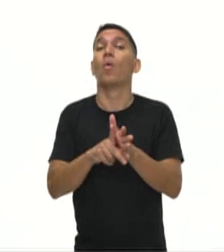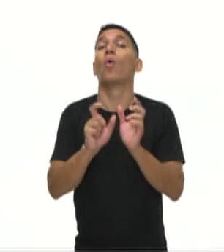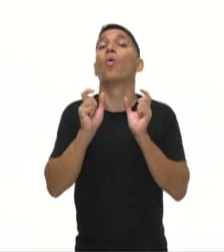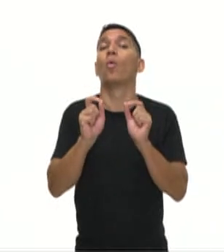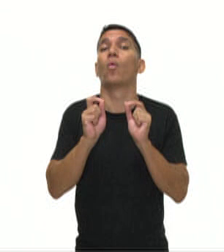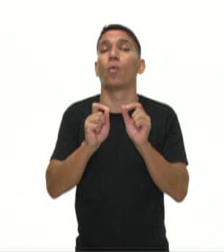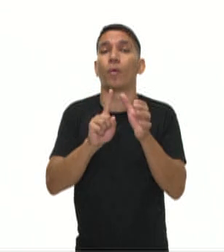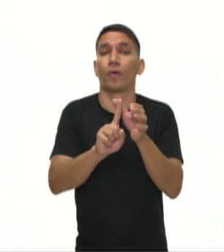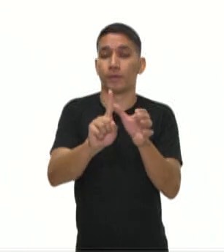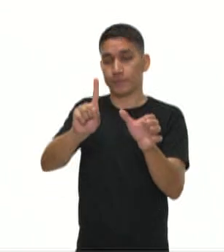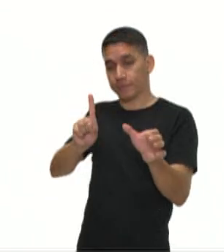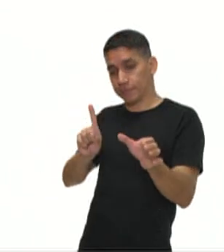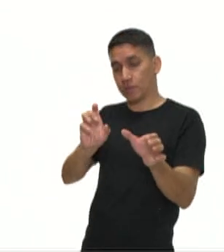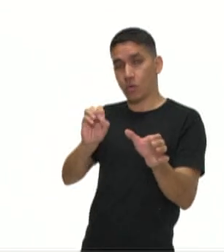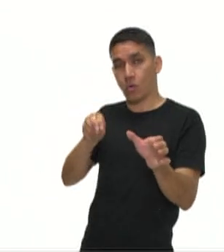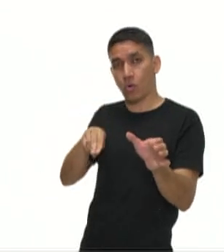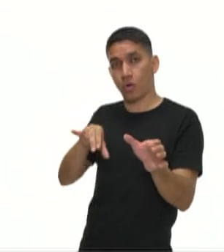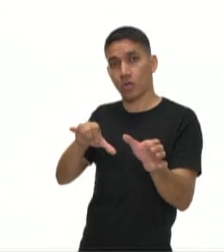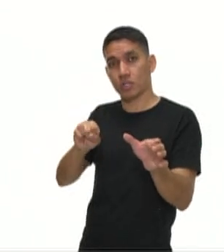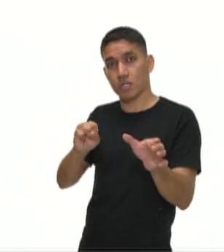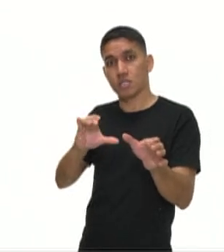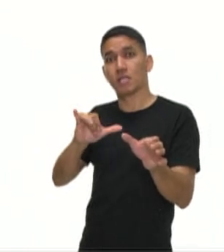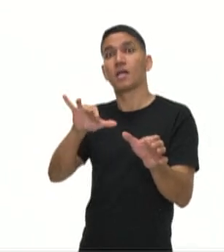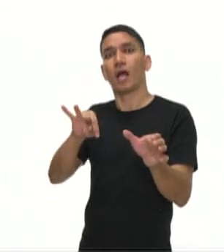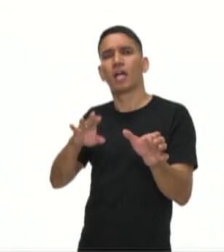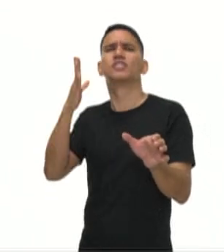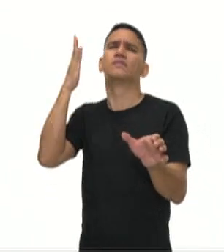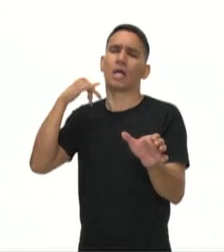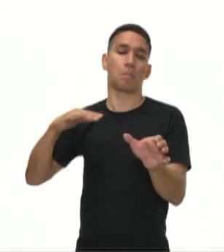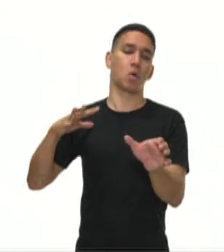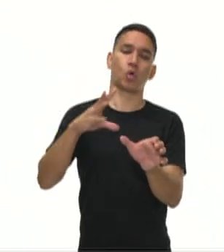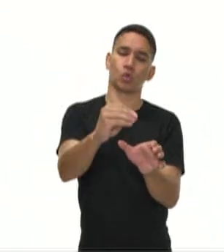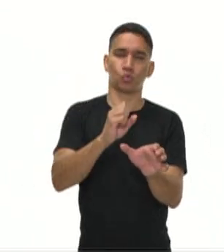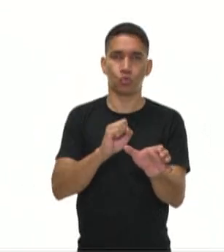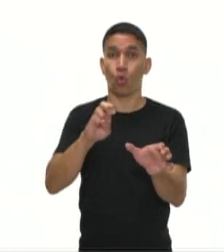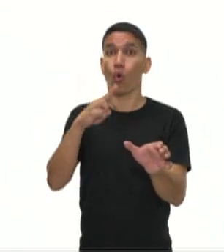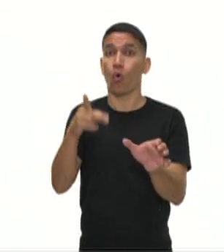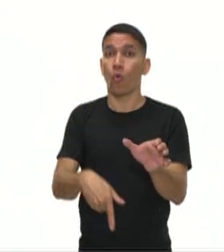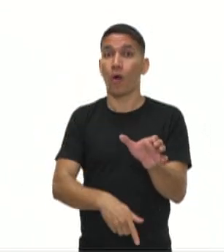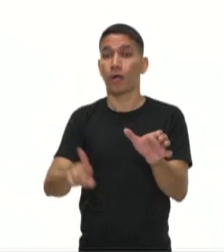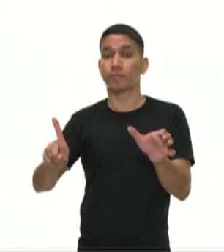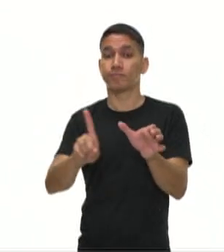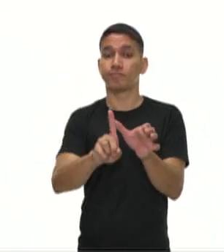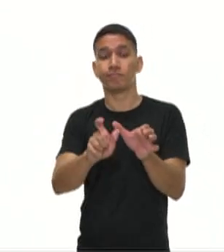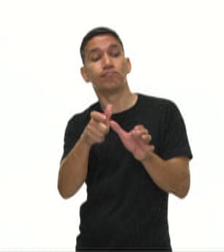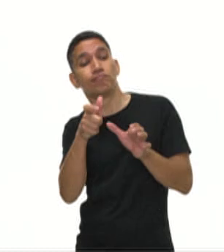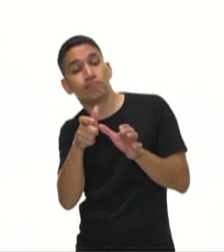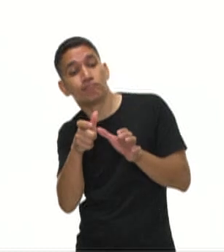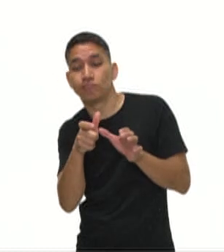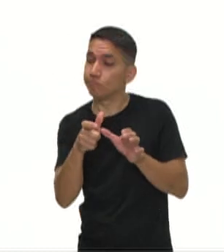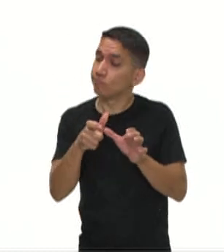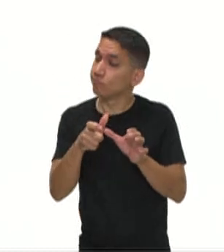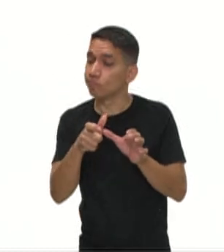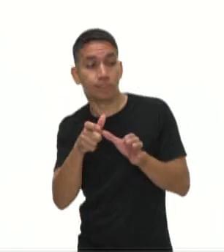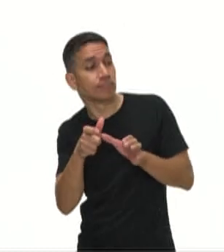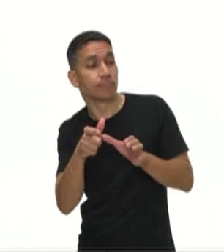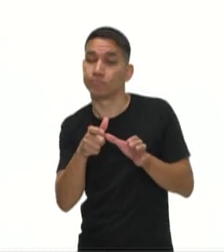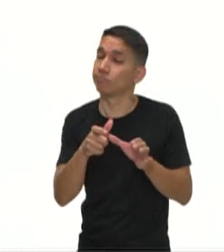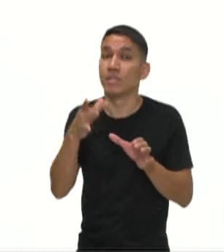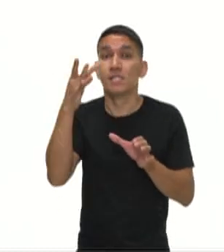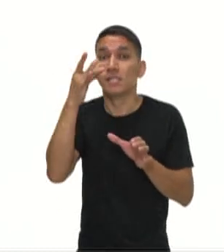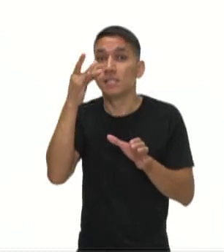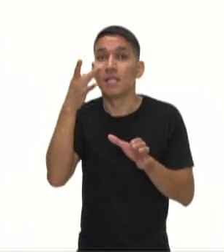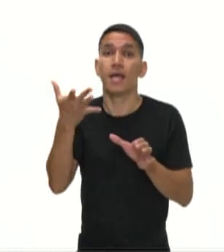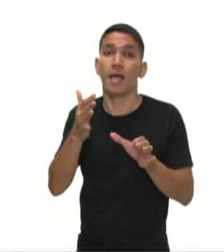onisciente, tudo sabe, tudo vê, ou se é um narrador observador, o narrador testemunha,